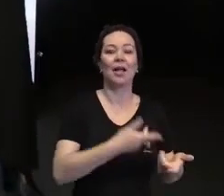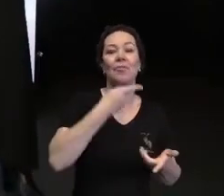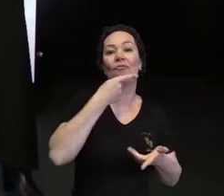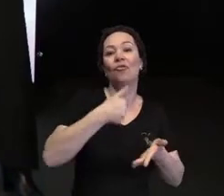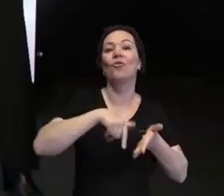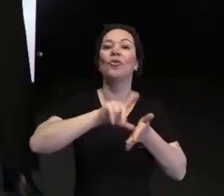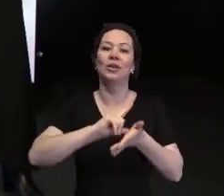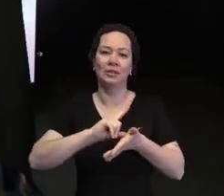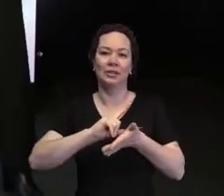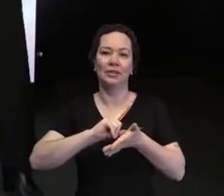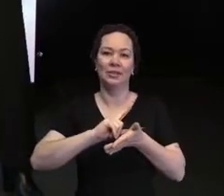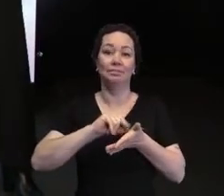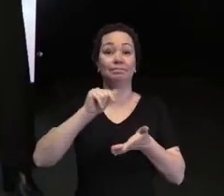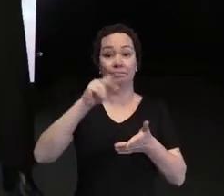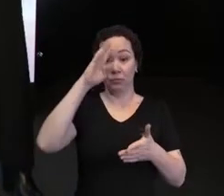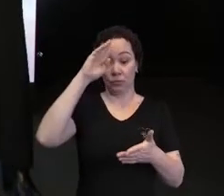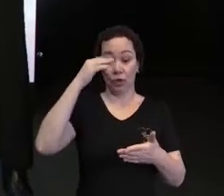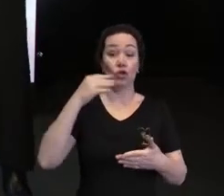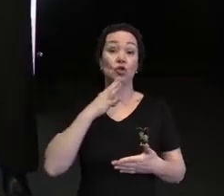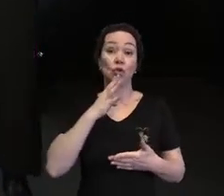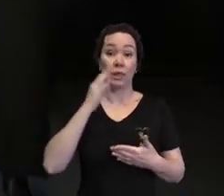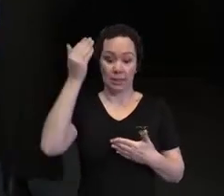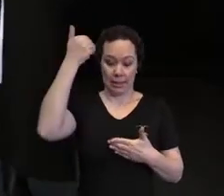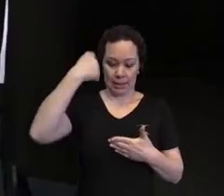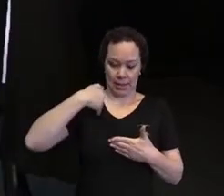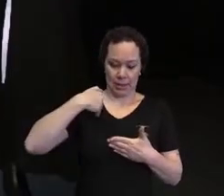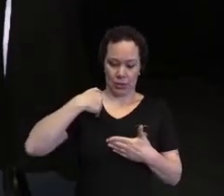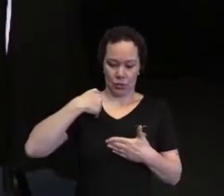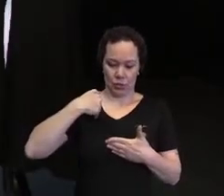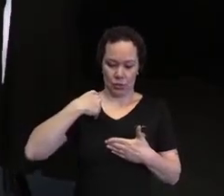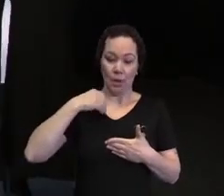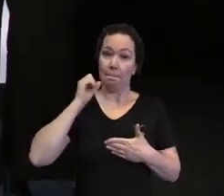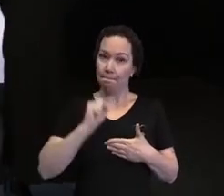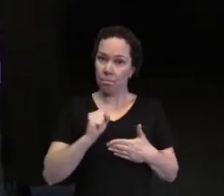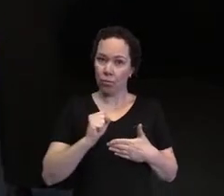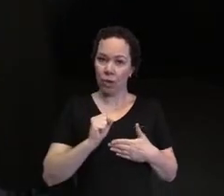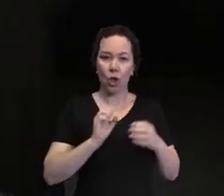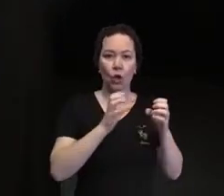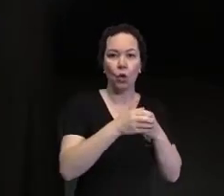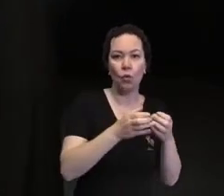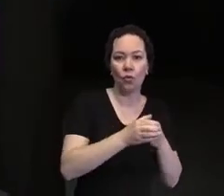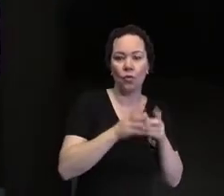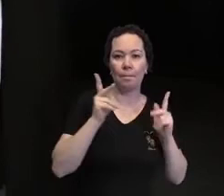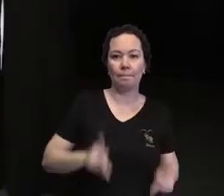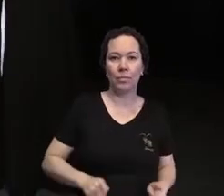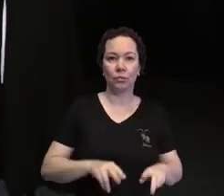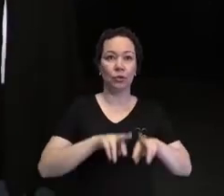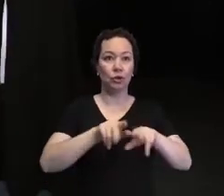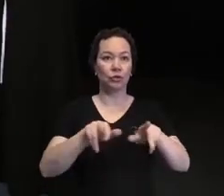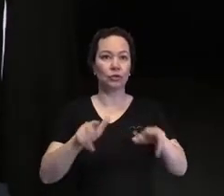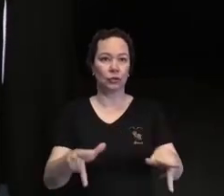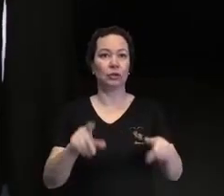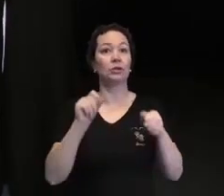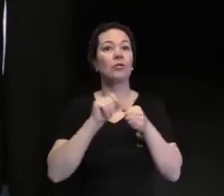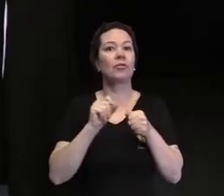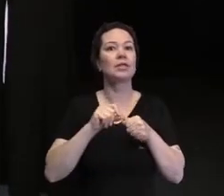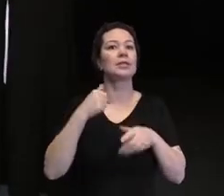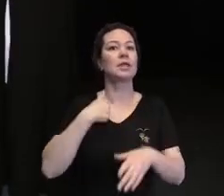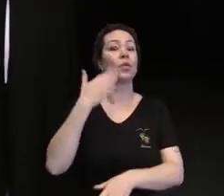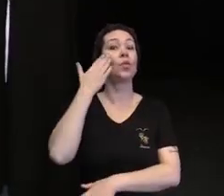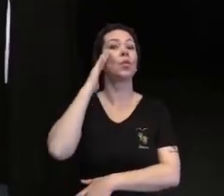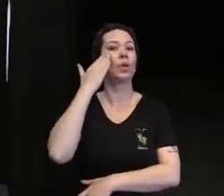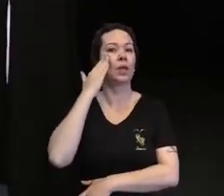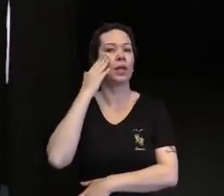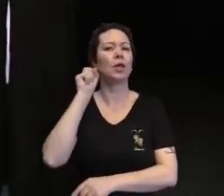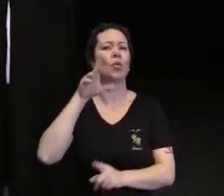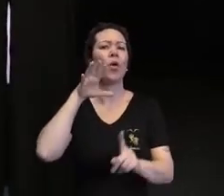E esse autoconhecimento, essa possibilidade de viver com pessoas diferentes, realmente me fez entender o